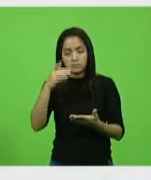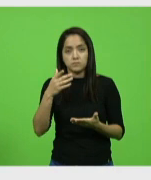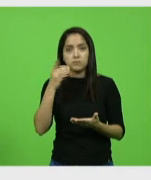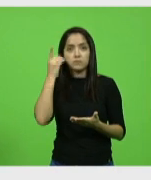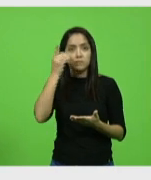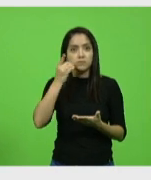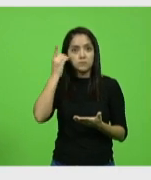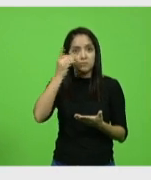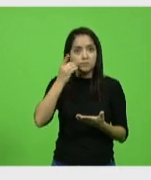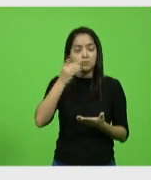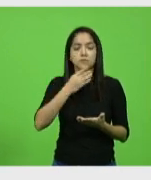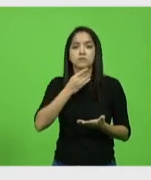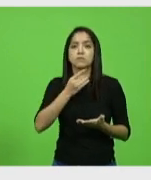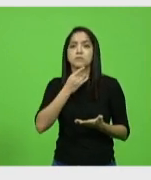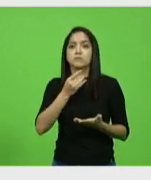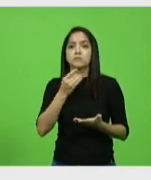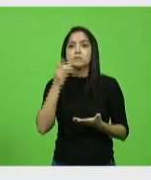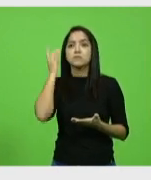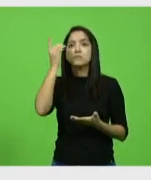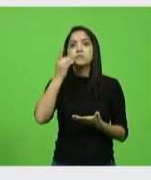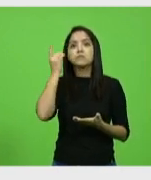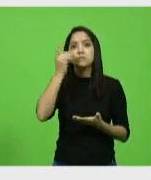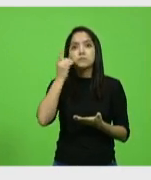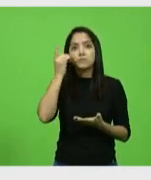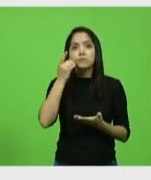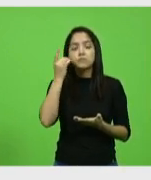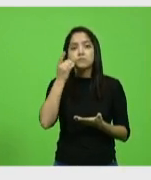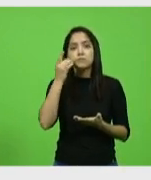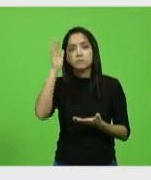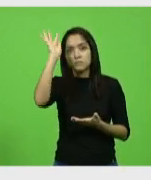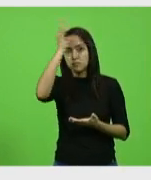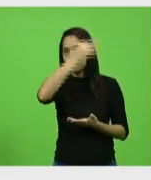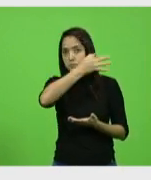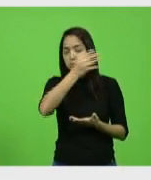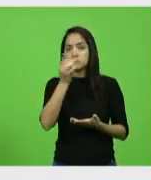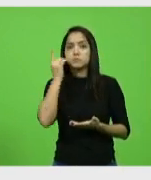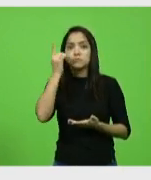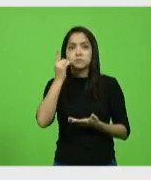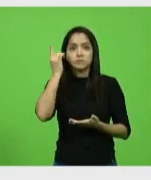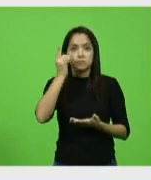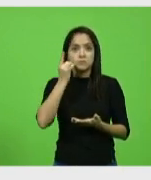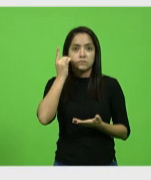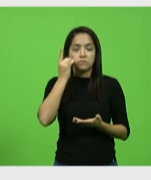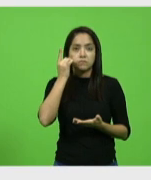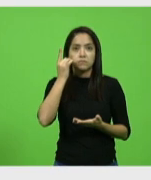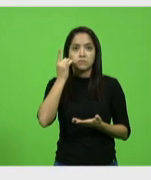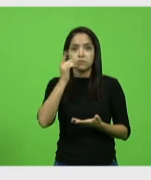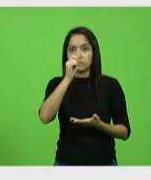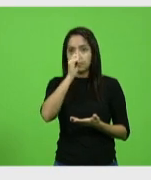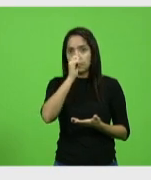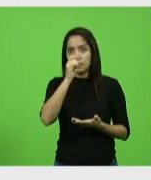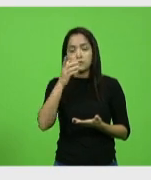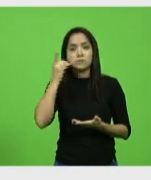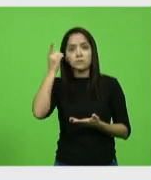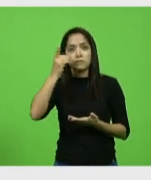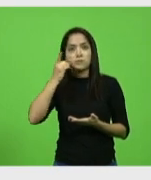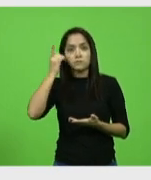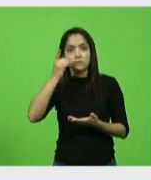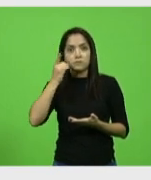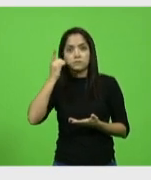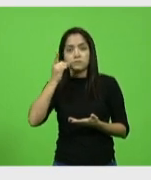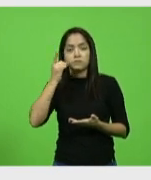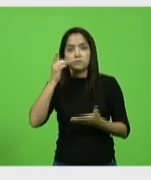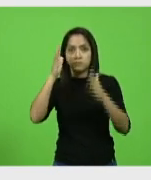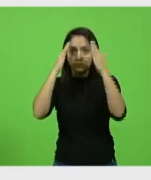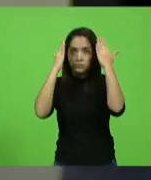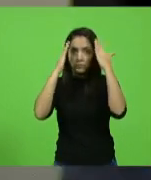deputado Valdir Cobalquini, no deputado Fabiano da Luz, no deputado João Amin e no deputado José